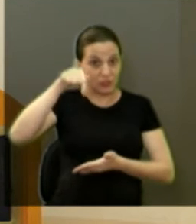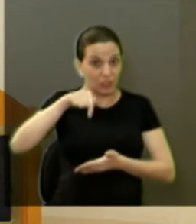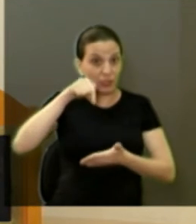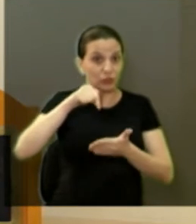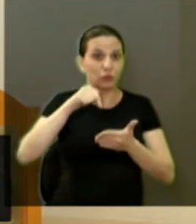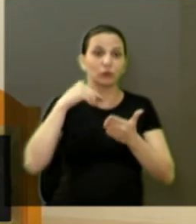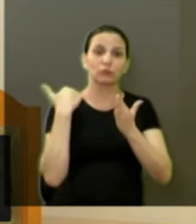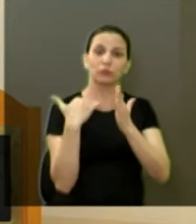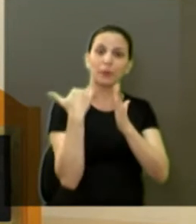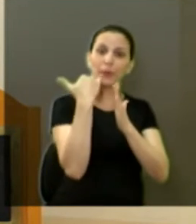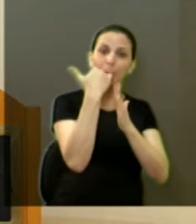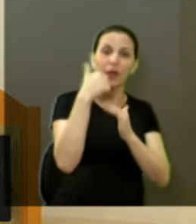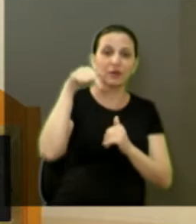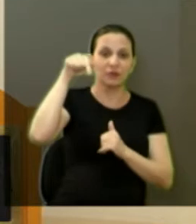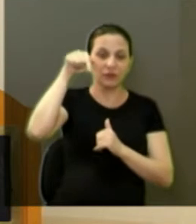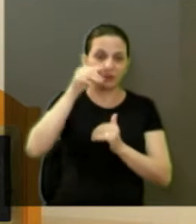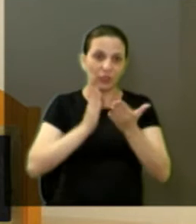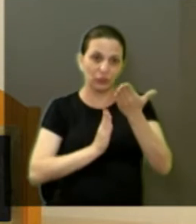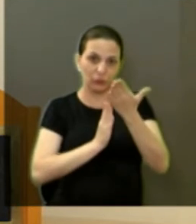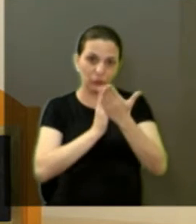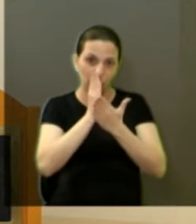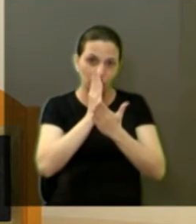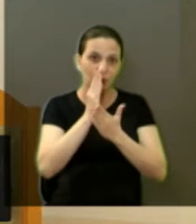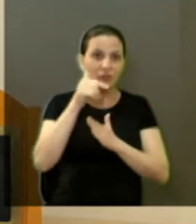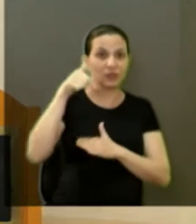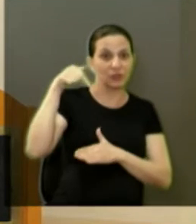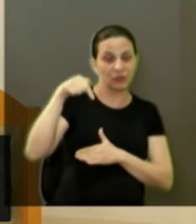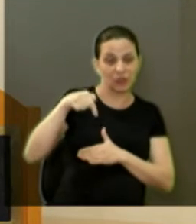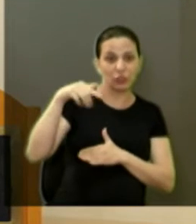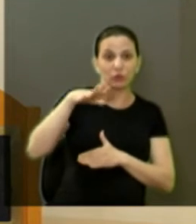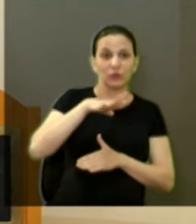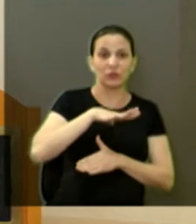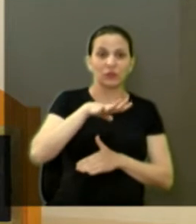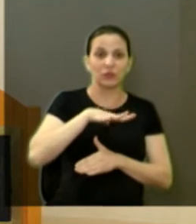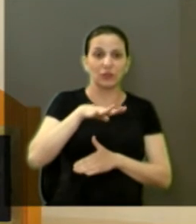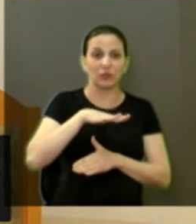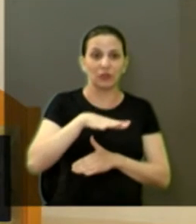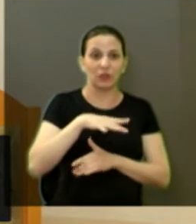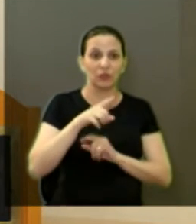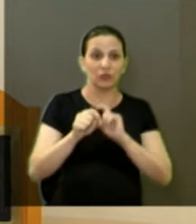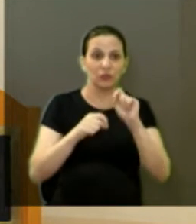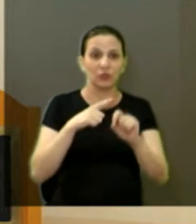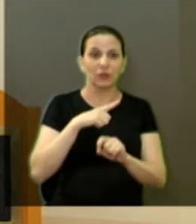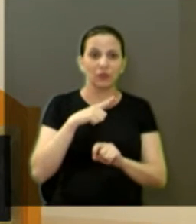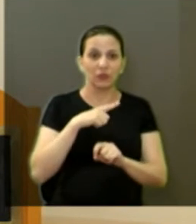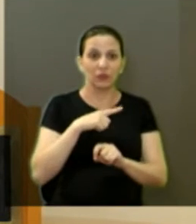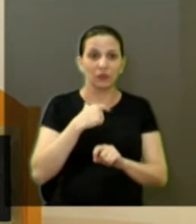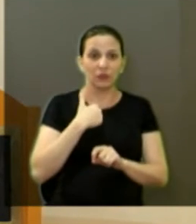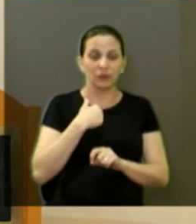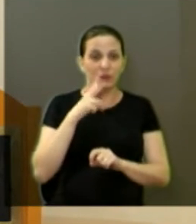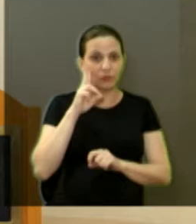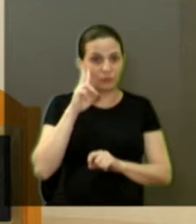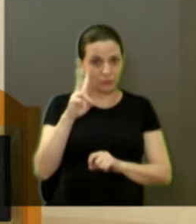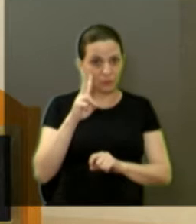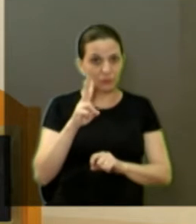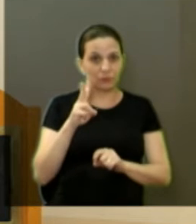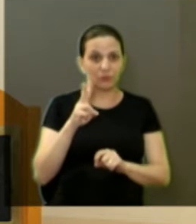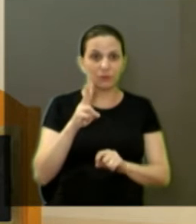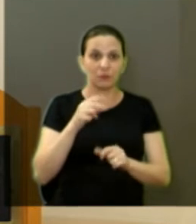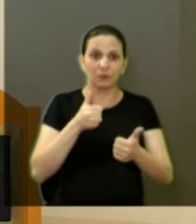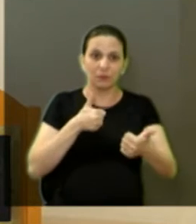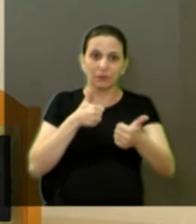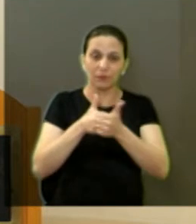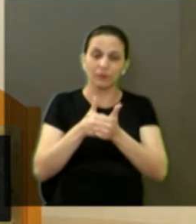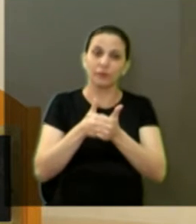nos jogos dessa vez, que foi na outra cidade aqui. E eu acompanhei de perto lá os